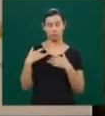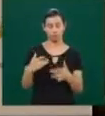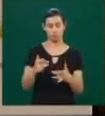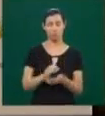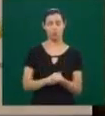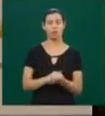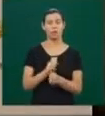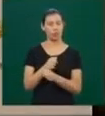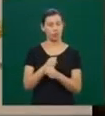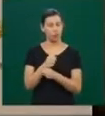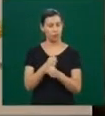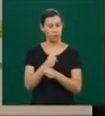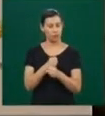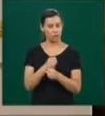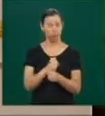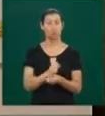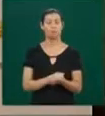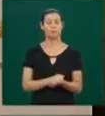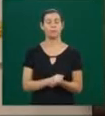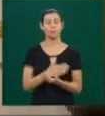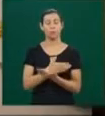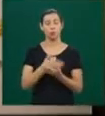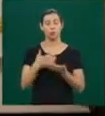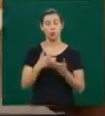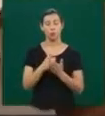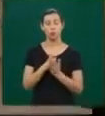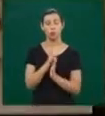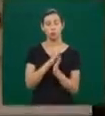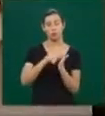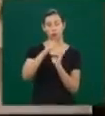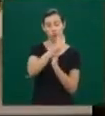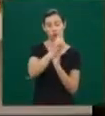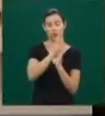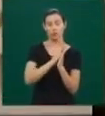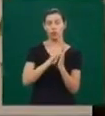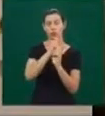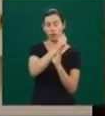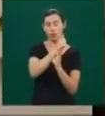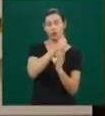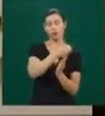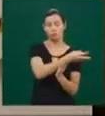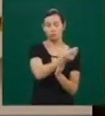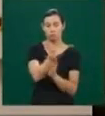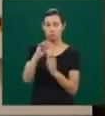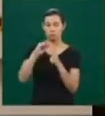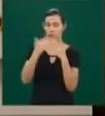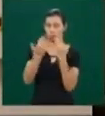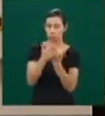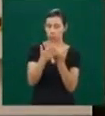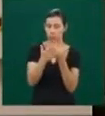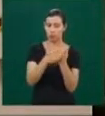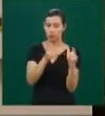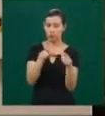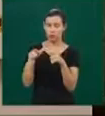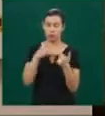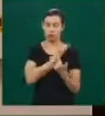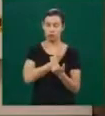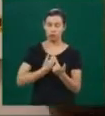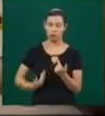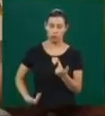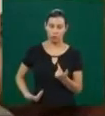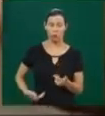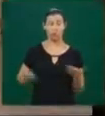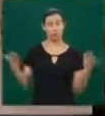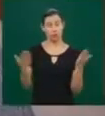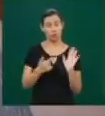calendário, distribuído em escolas e órgãos públicos. E agora, a exposição apresenta os trabalhos aqui na Casa da Cultura. A